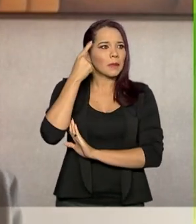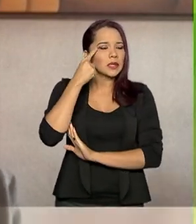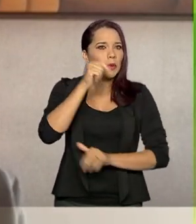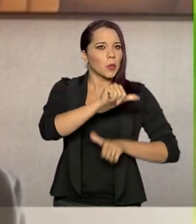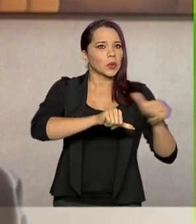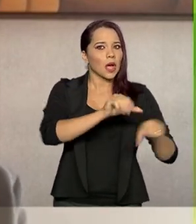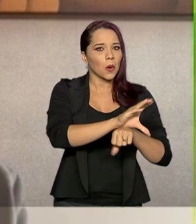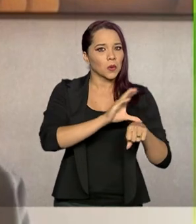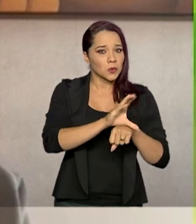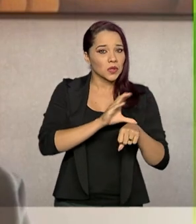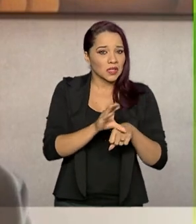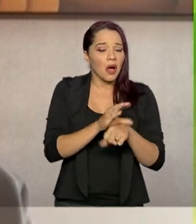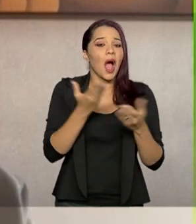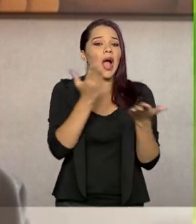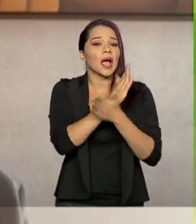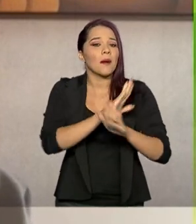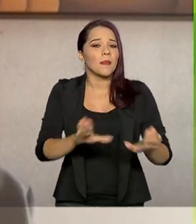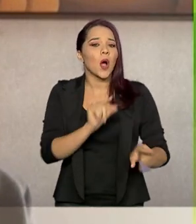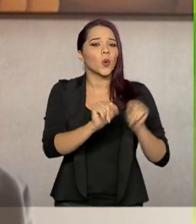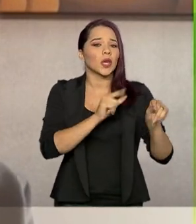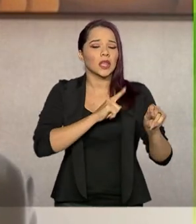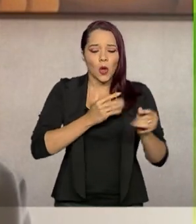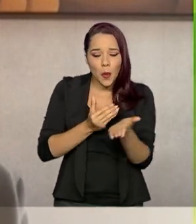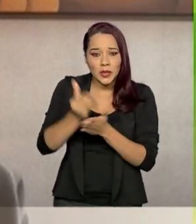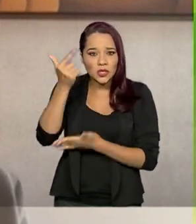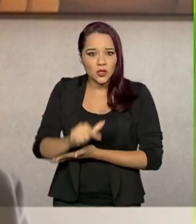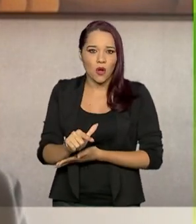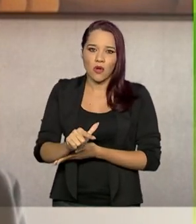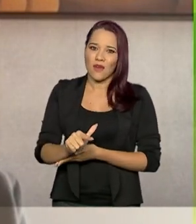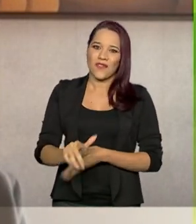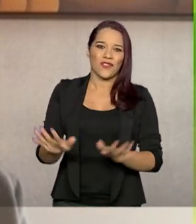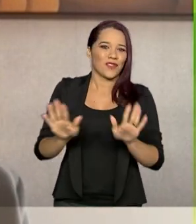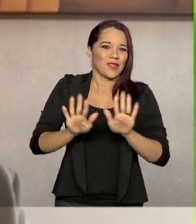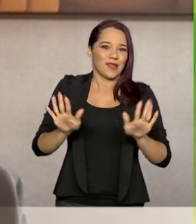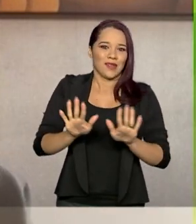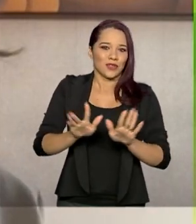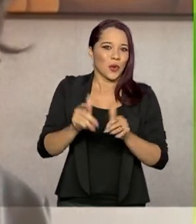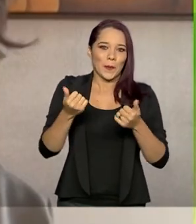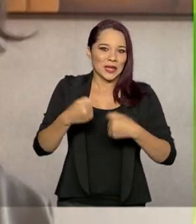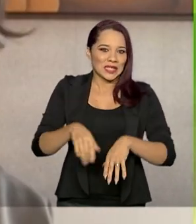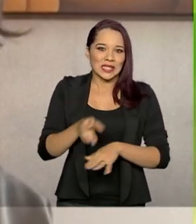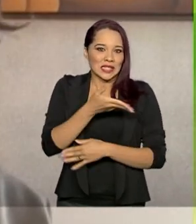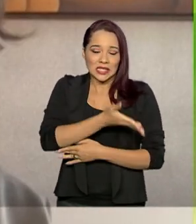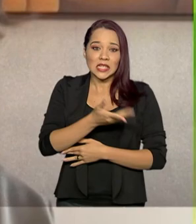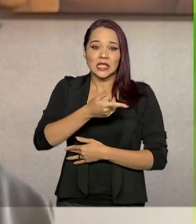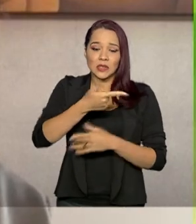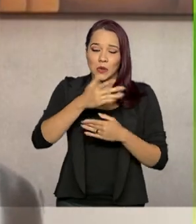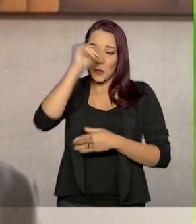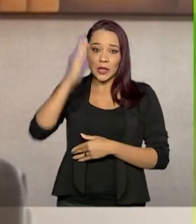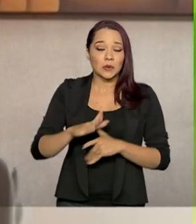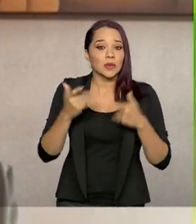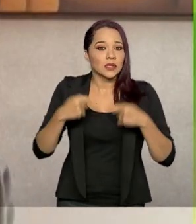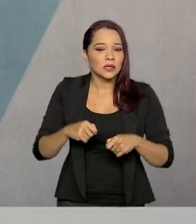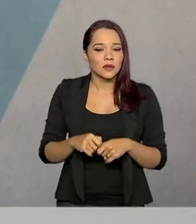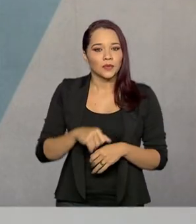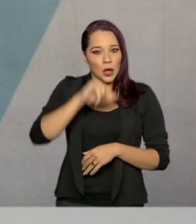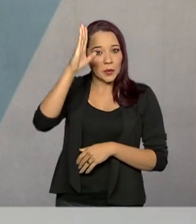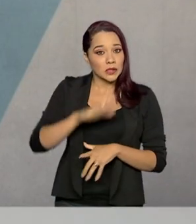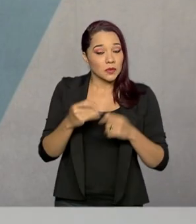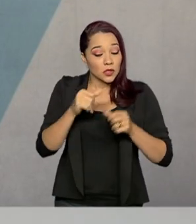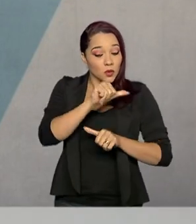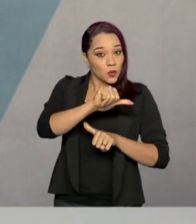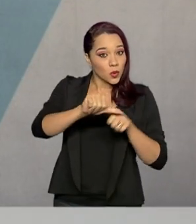alterar a Constituição, vamos acabar com o a gente tem e começar de novo, e não necessariamente é disso que o Brasil precisa. O Brasil precisa de